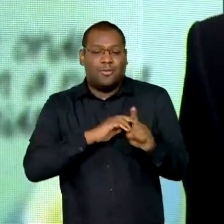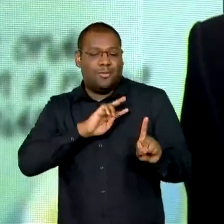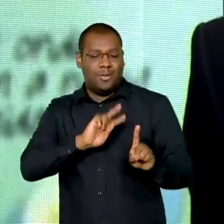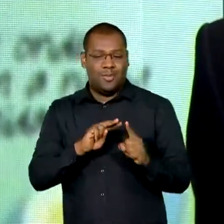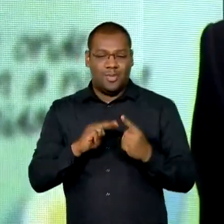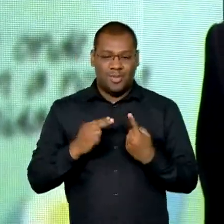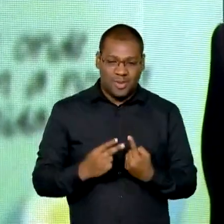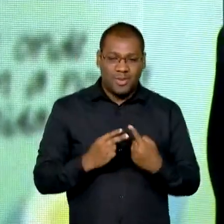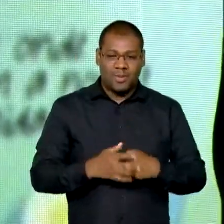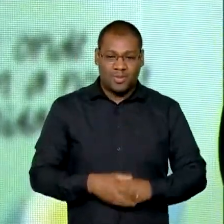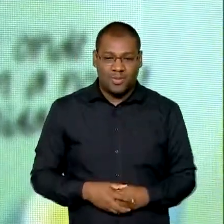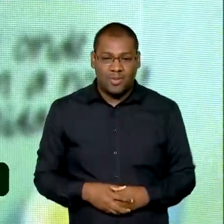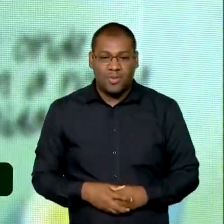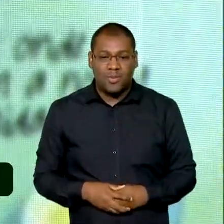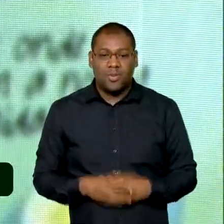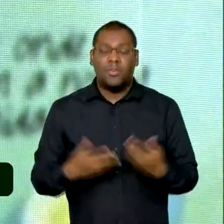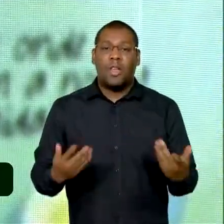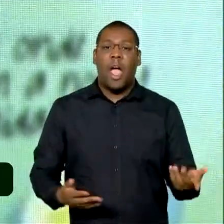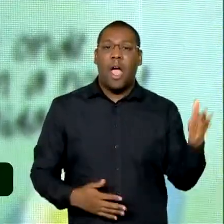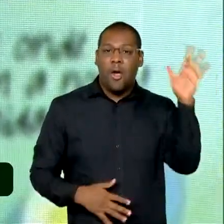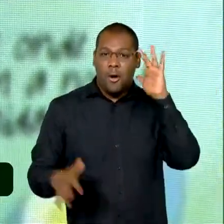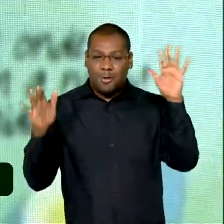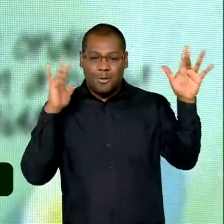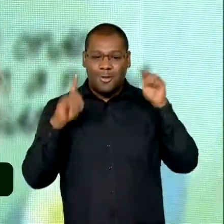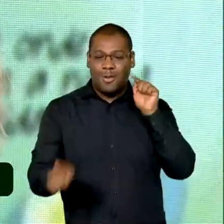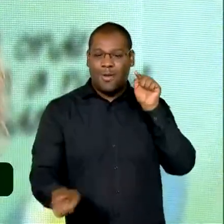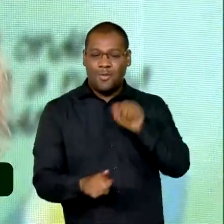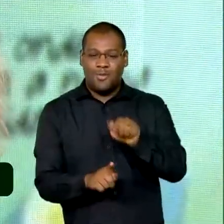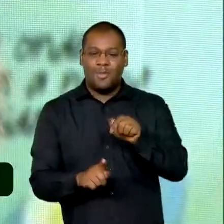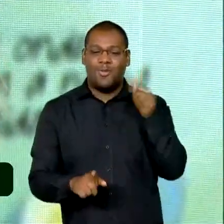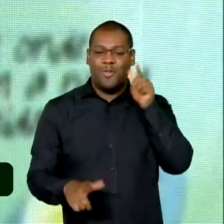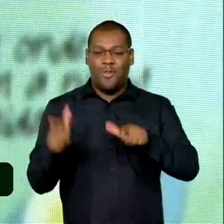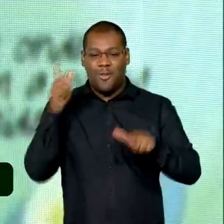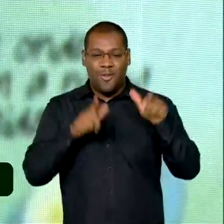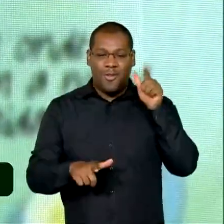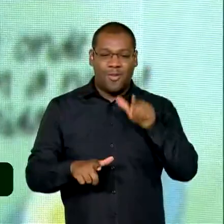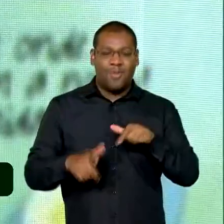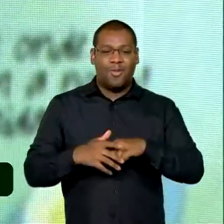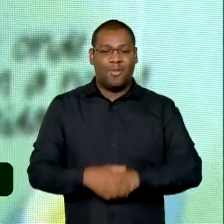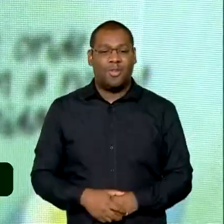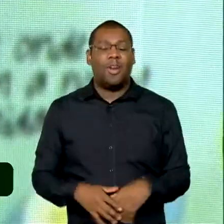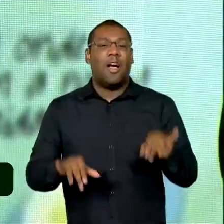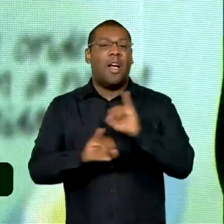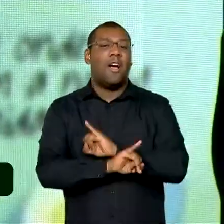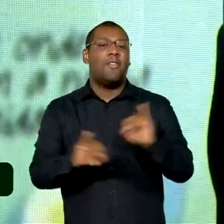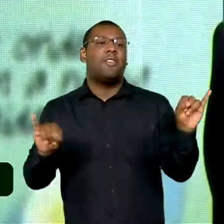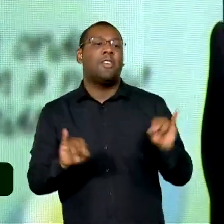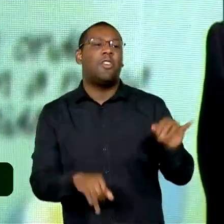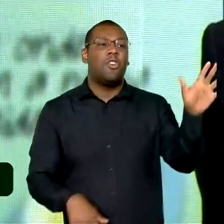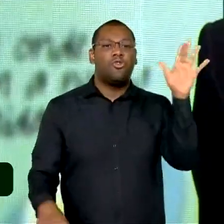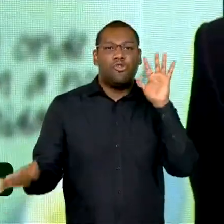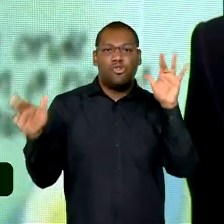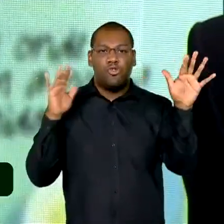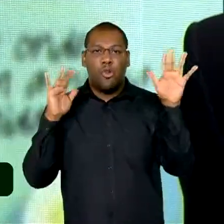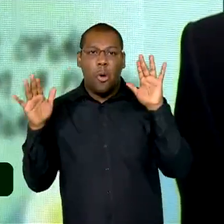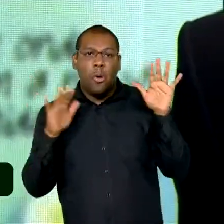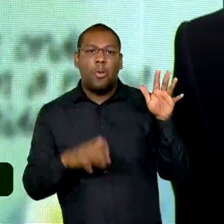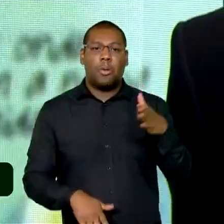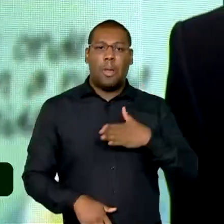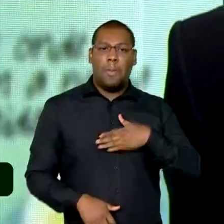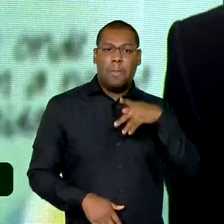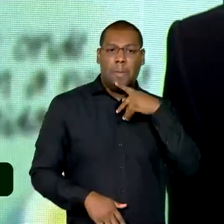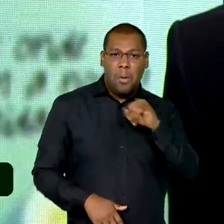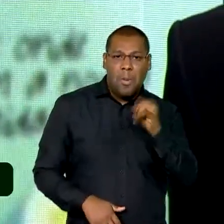Então, a gente vai conseguir ter sonhos maiores. E eu quero dizer que esses sonhos são sonhos que os meus pais não